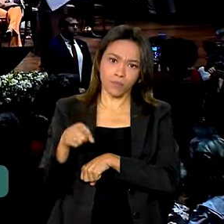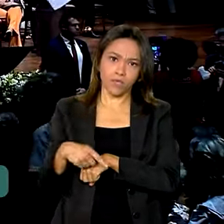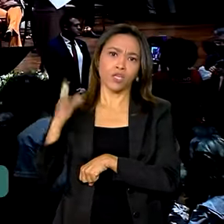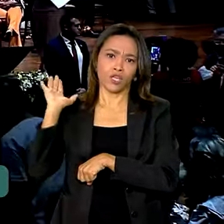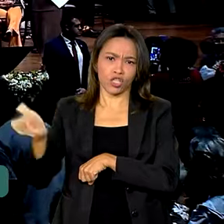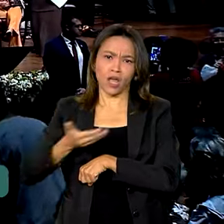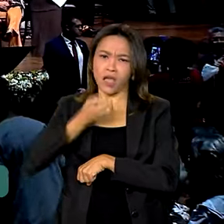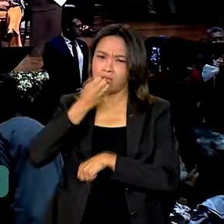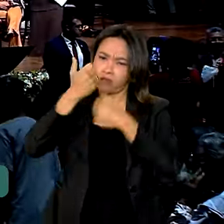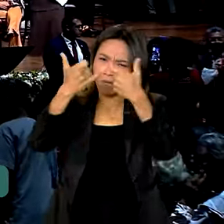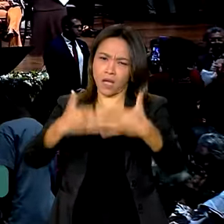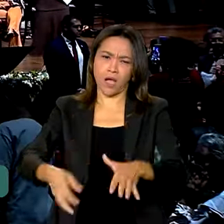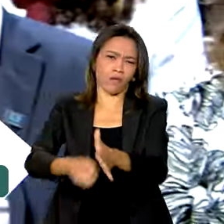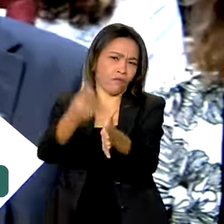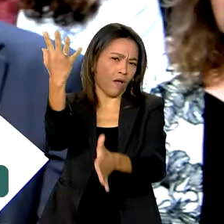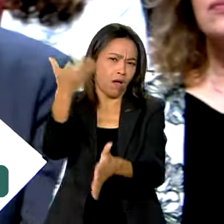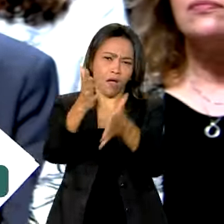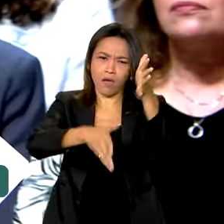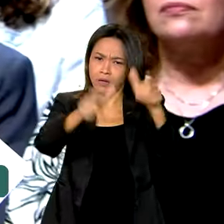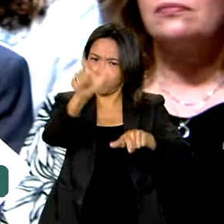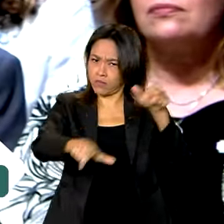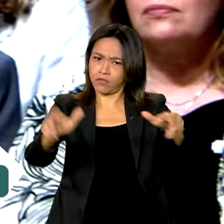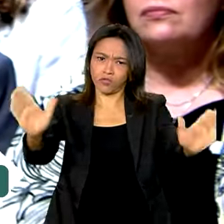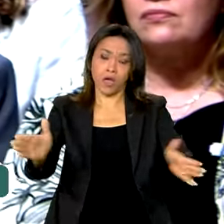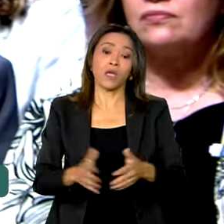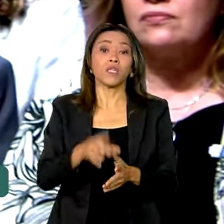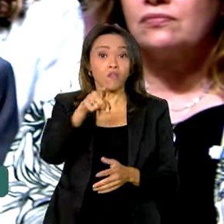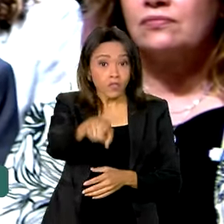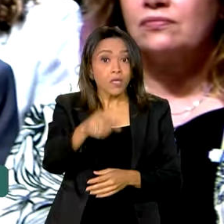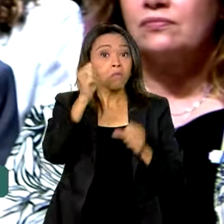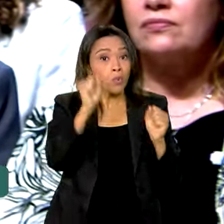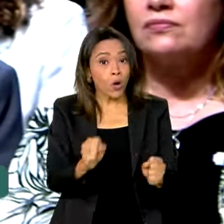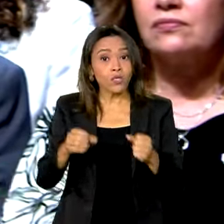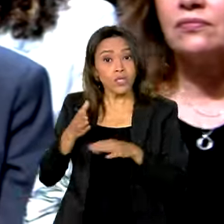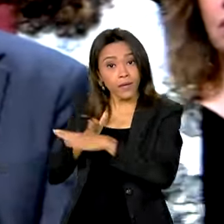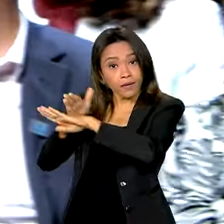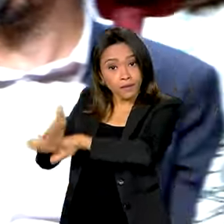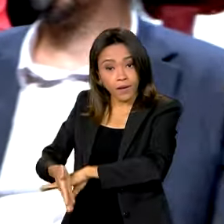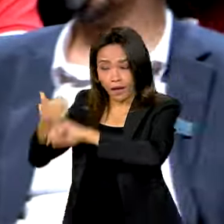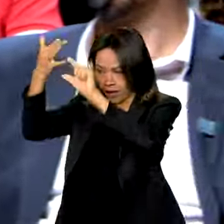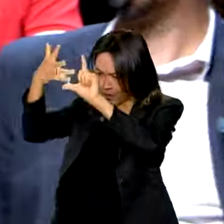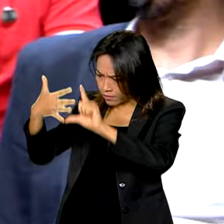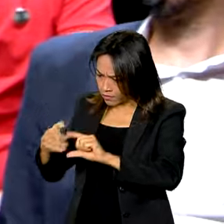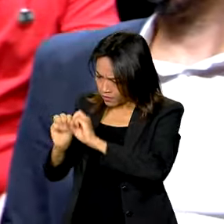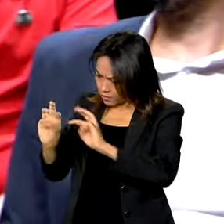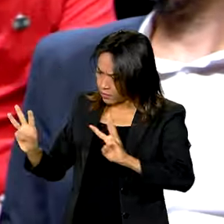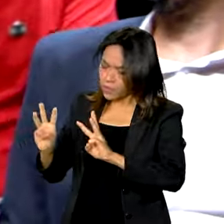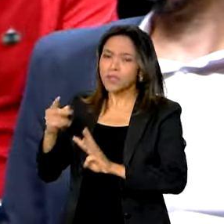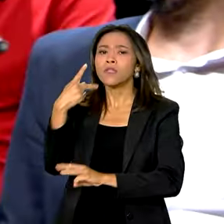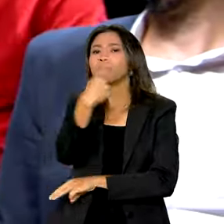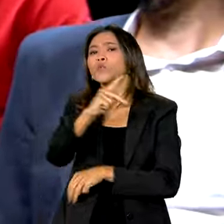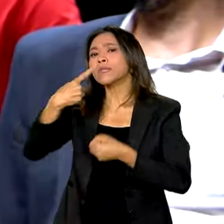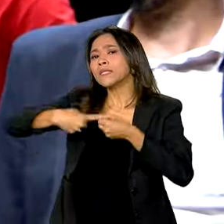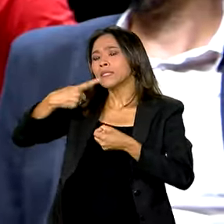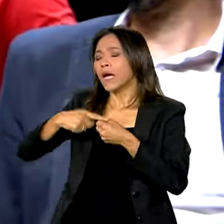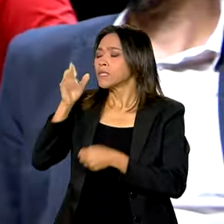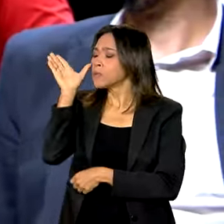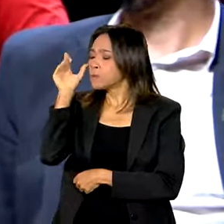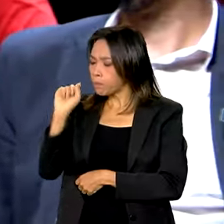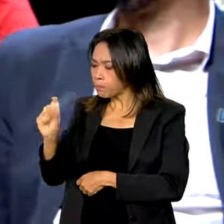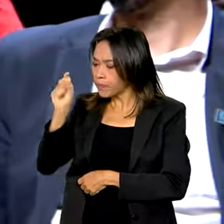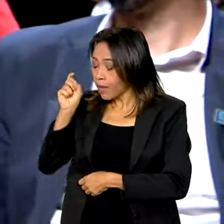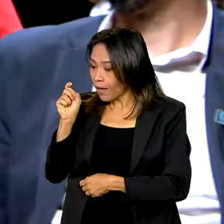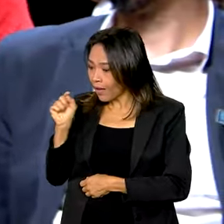pessoas aqui. Então, você pode entrar lá e ir lá na sua cidade ver o que o governo